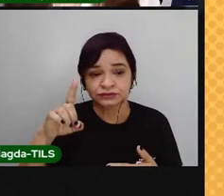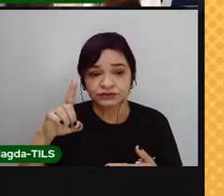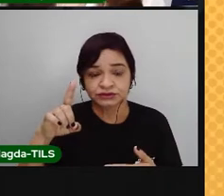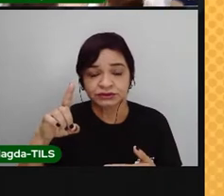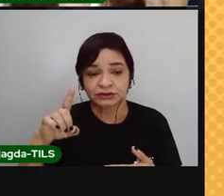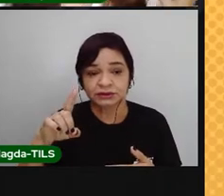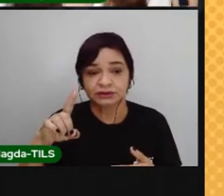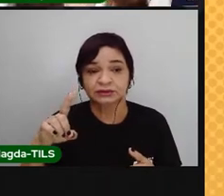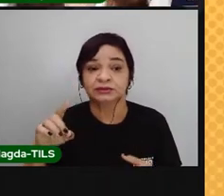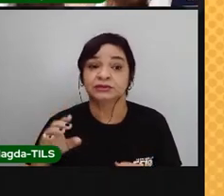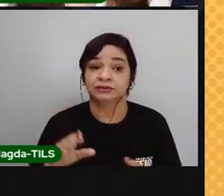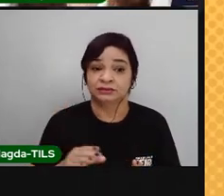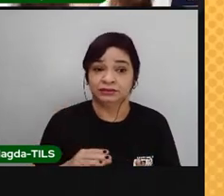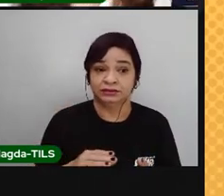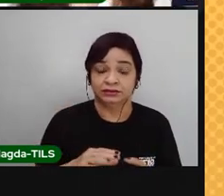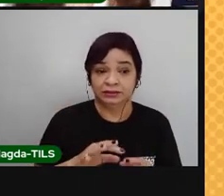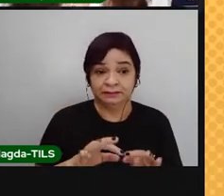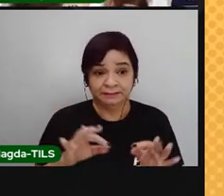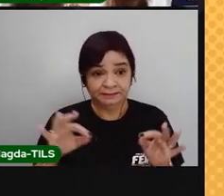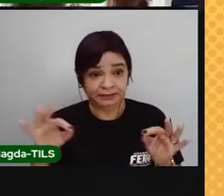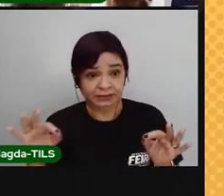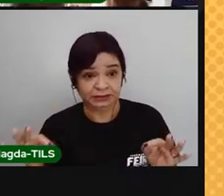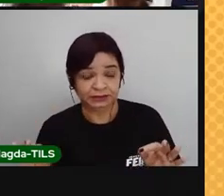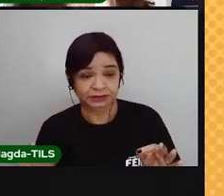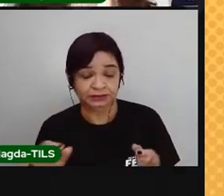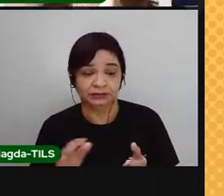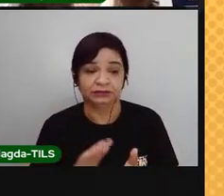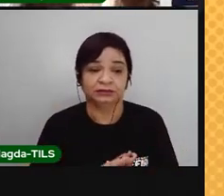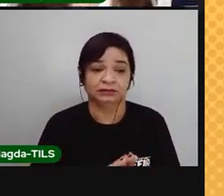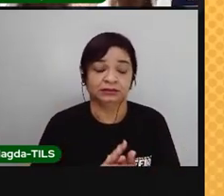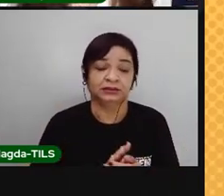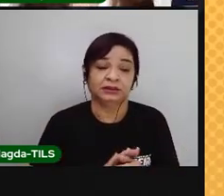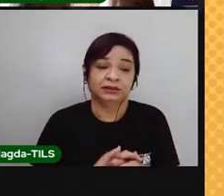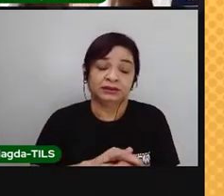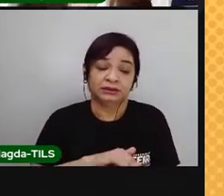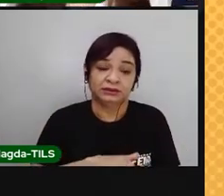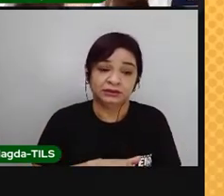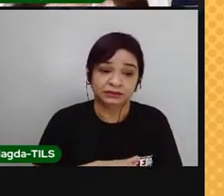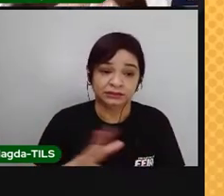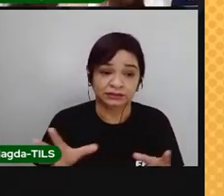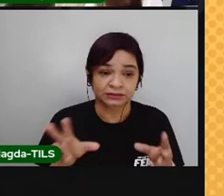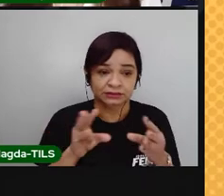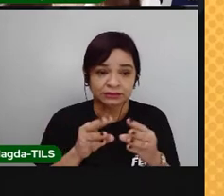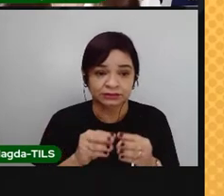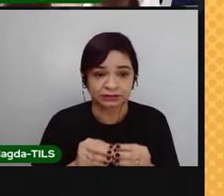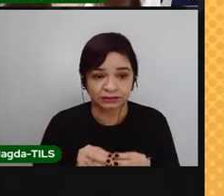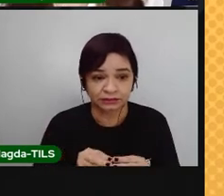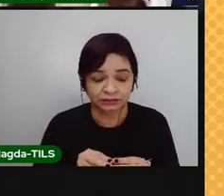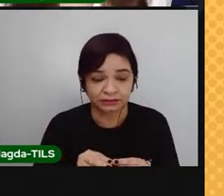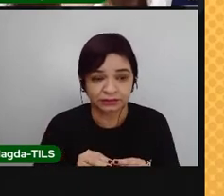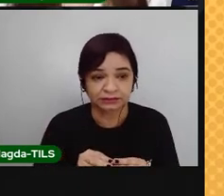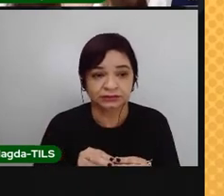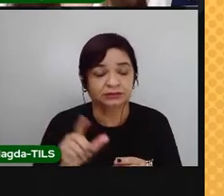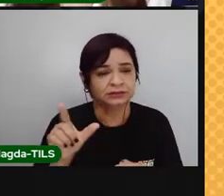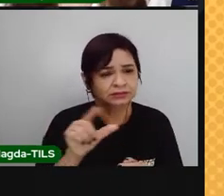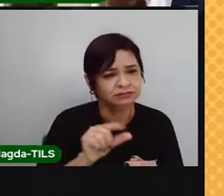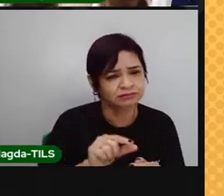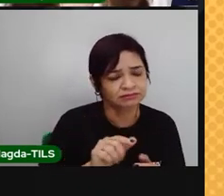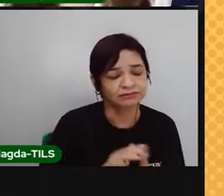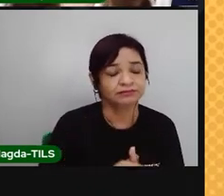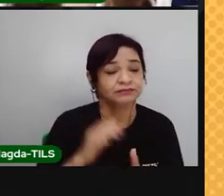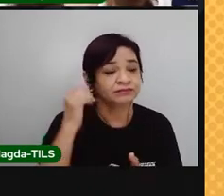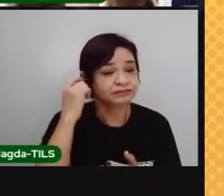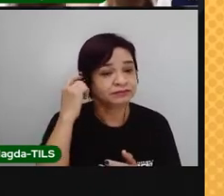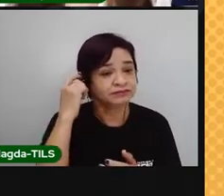curtas. Isso acontece porque amanhece mais cedo e anoitece mais tarde. Então, por isso que a gente tem esse dia mais longo.